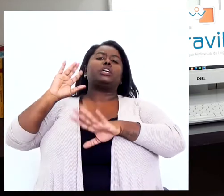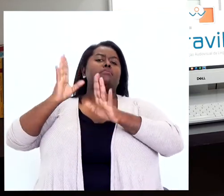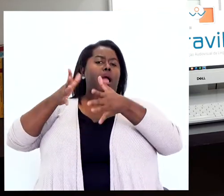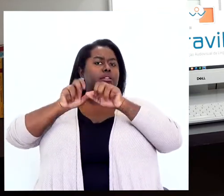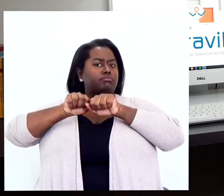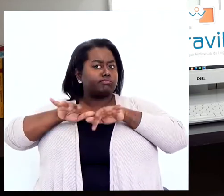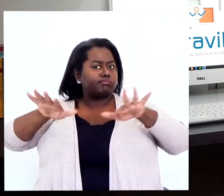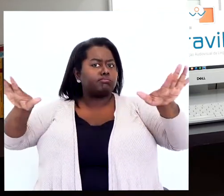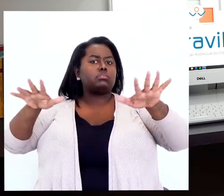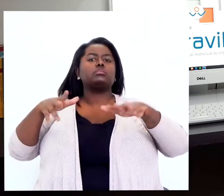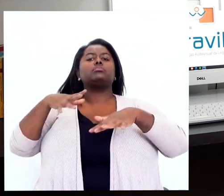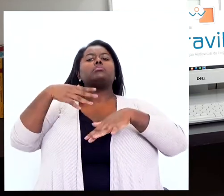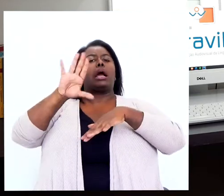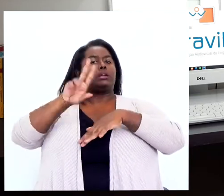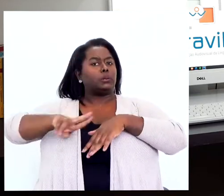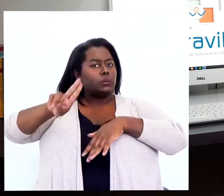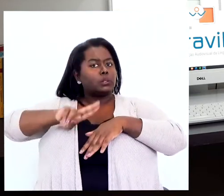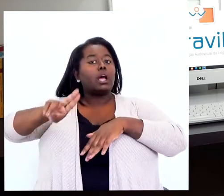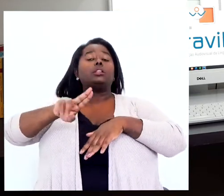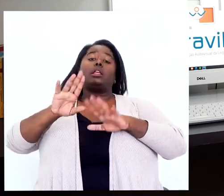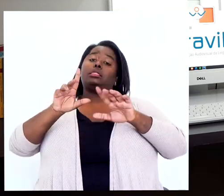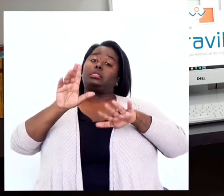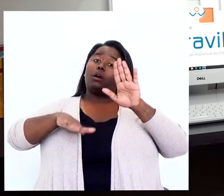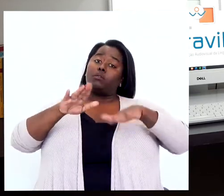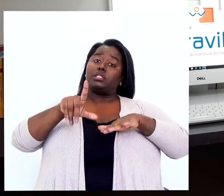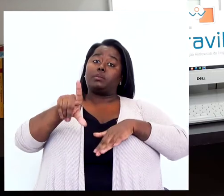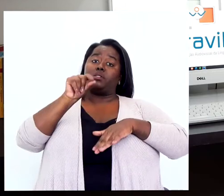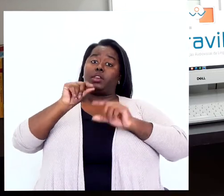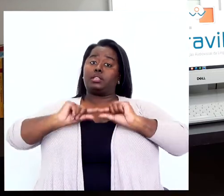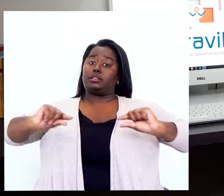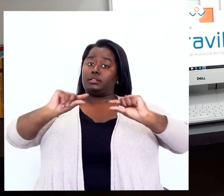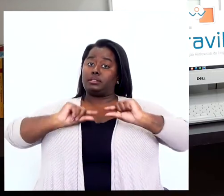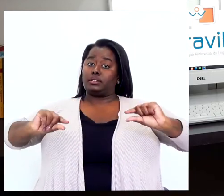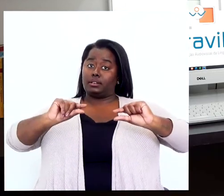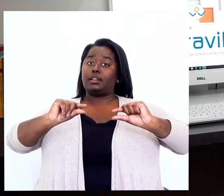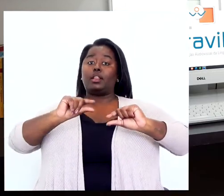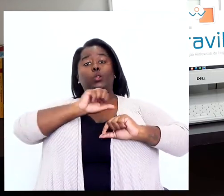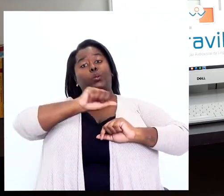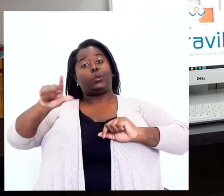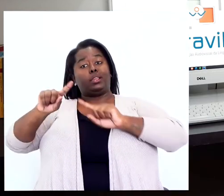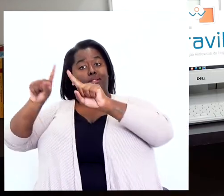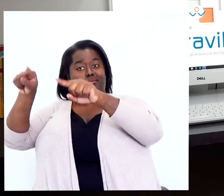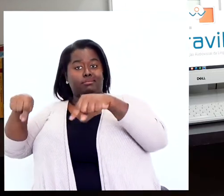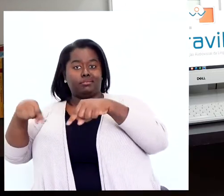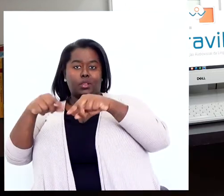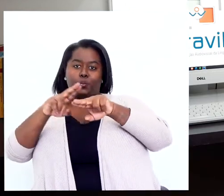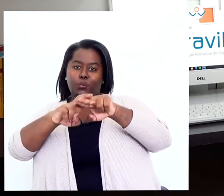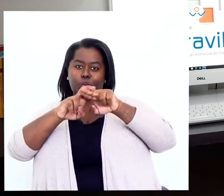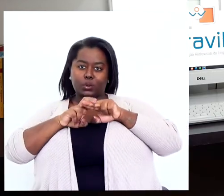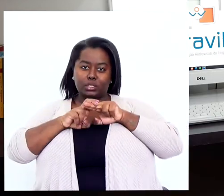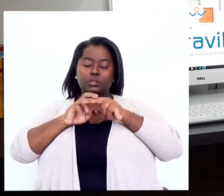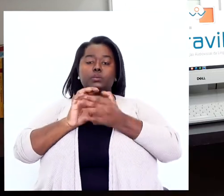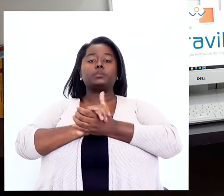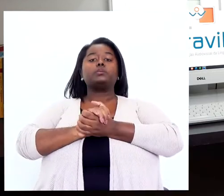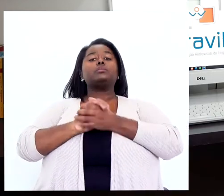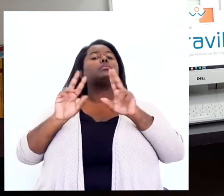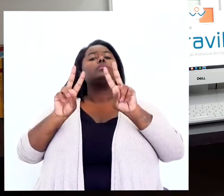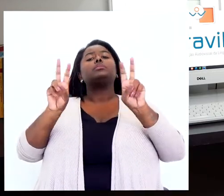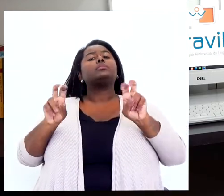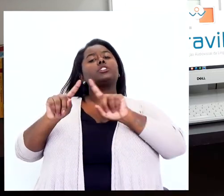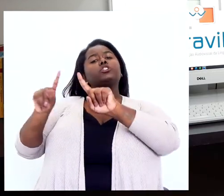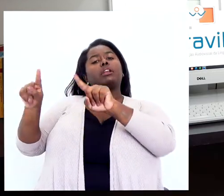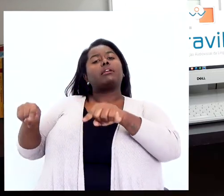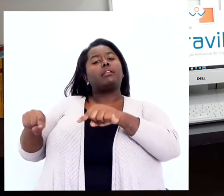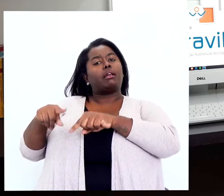e ser um recurso já muito utilizado, então, talvez, a preferência se dá pela recorrência do uso de legenda. Em relação às